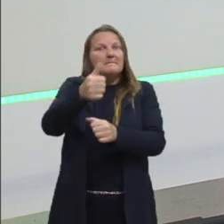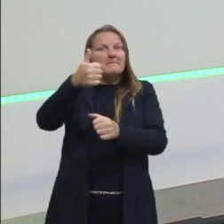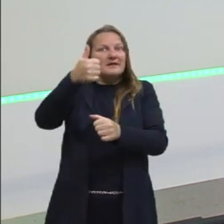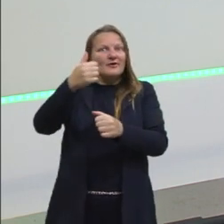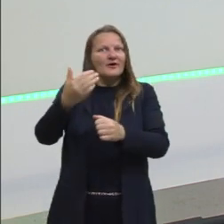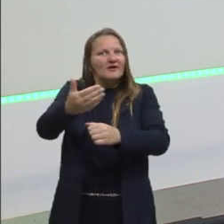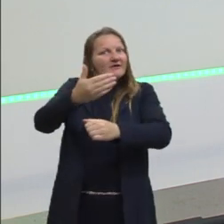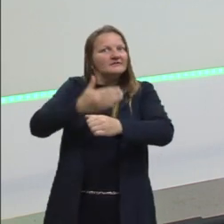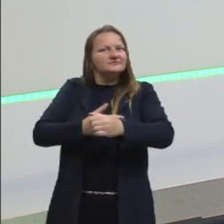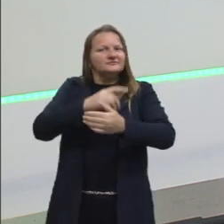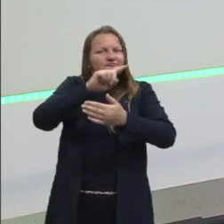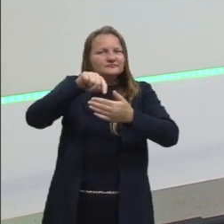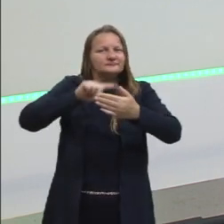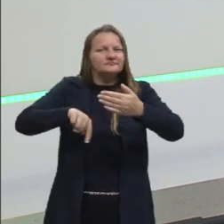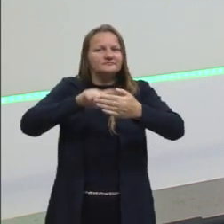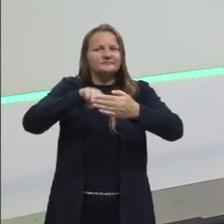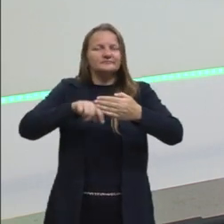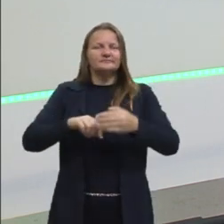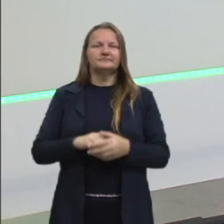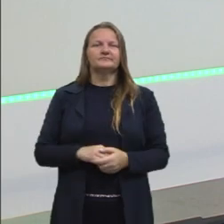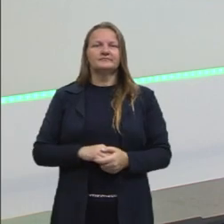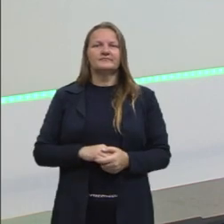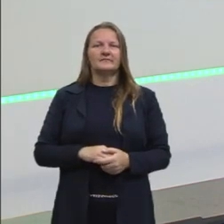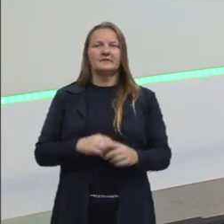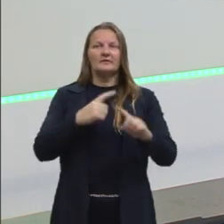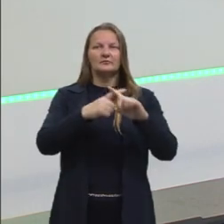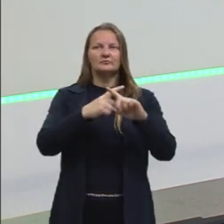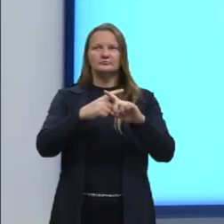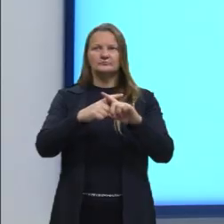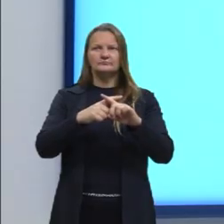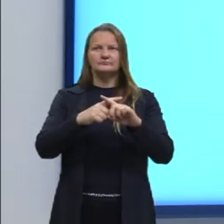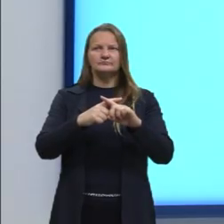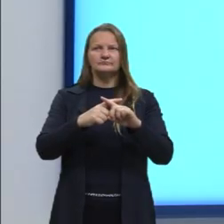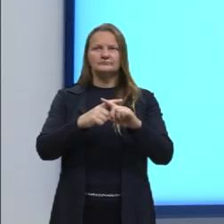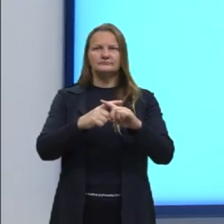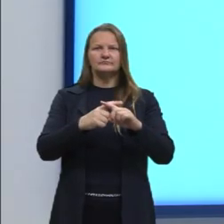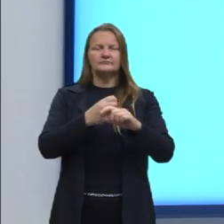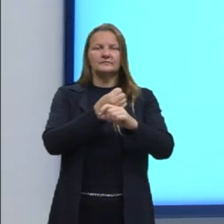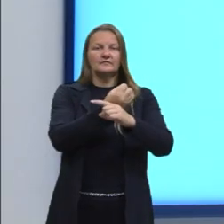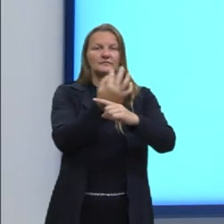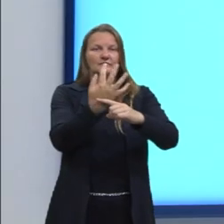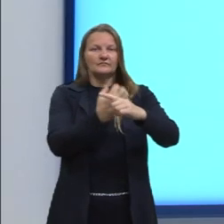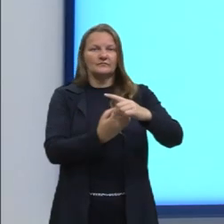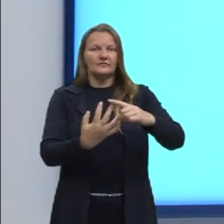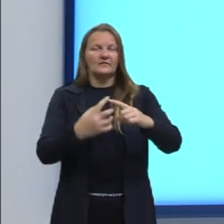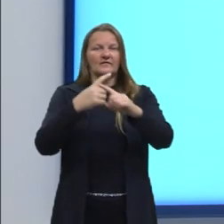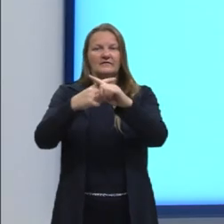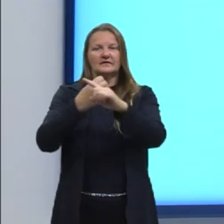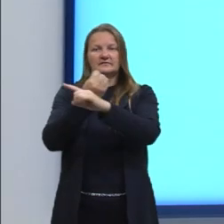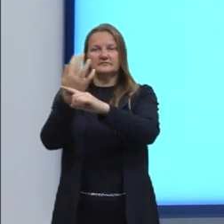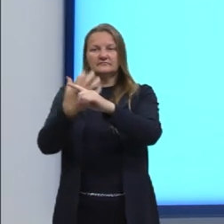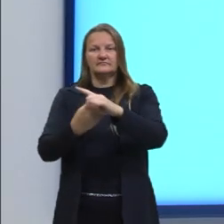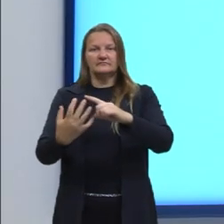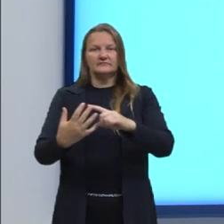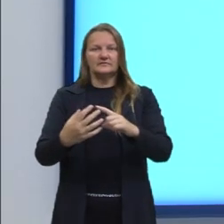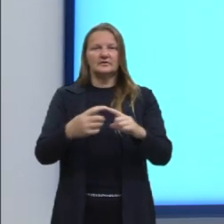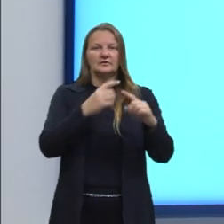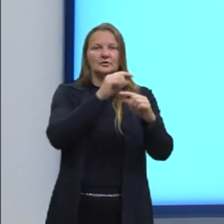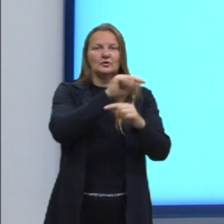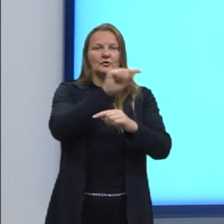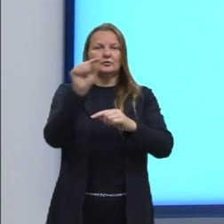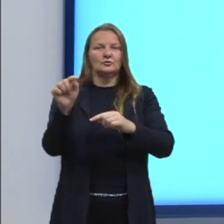O que nós podemos observar? É uma multiplicação entre frações. Então, multiplica numerador com